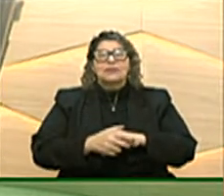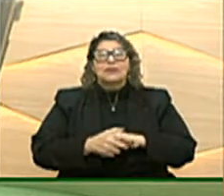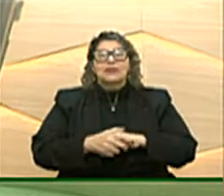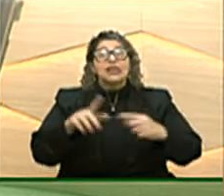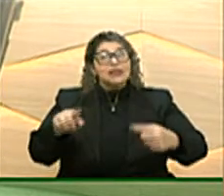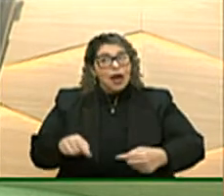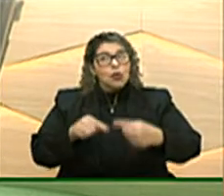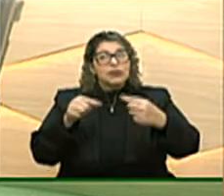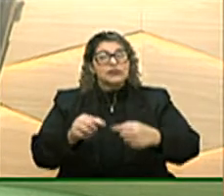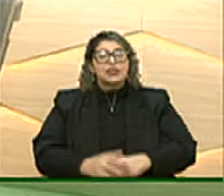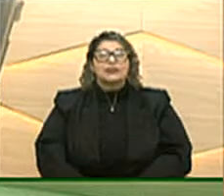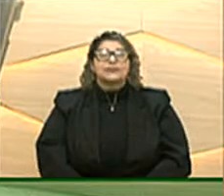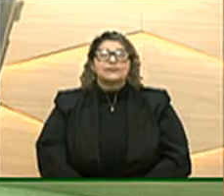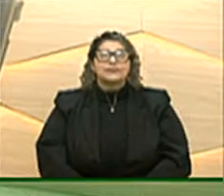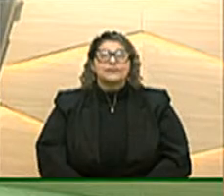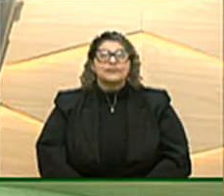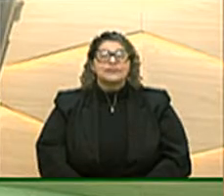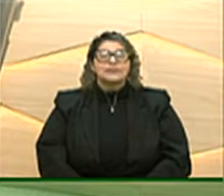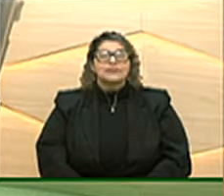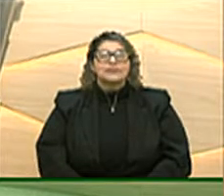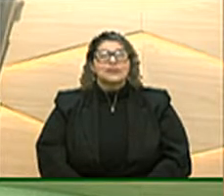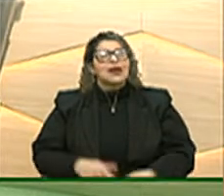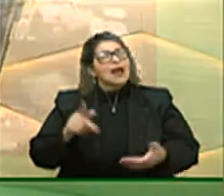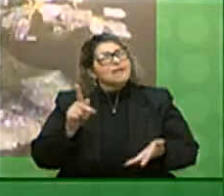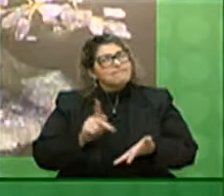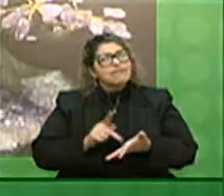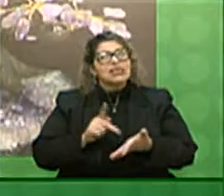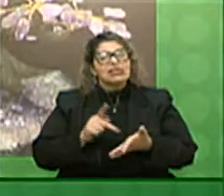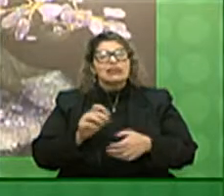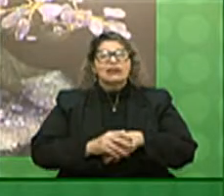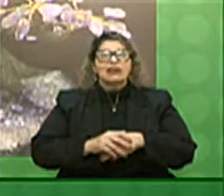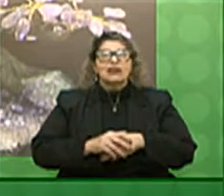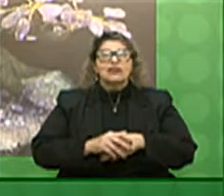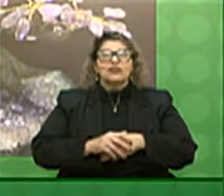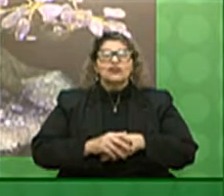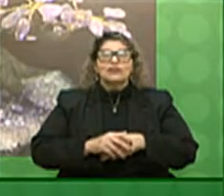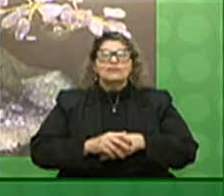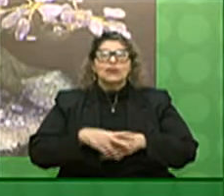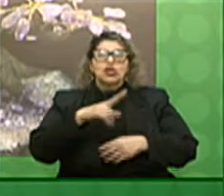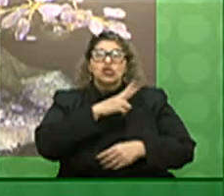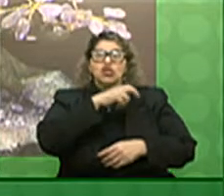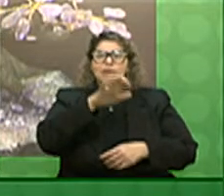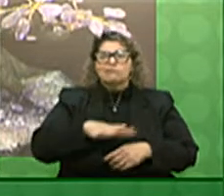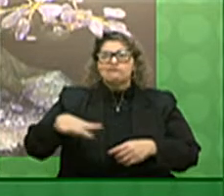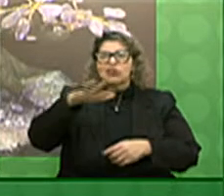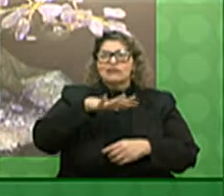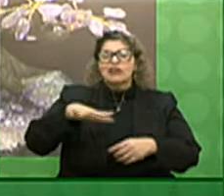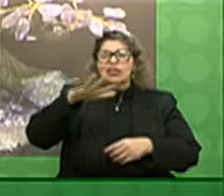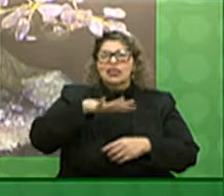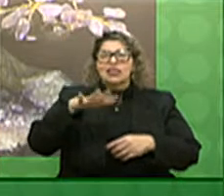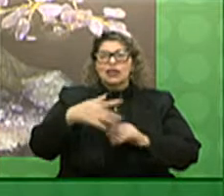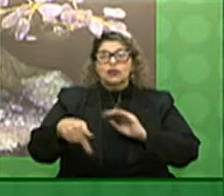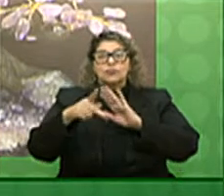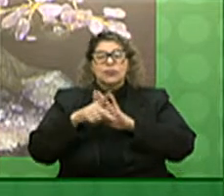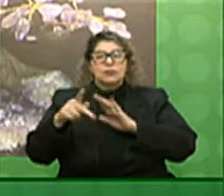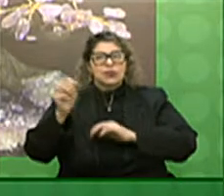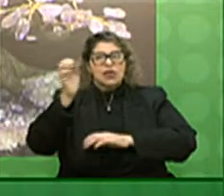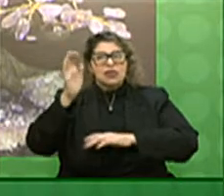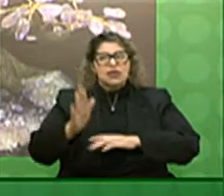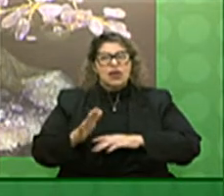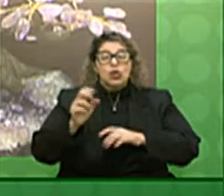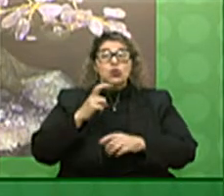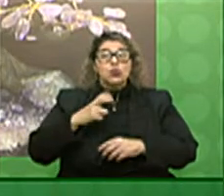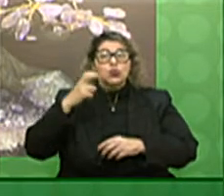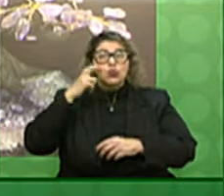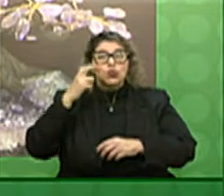É verdade André Machado eu quero em teu nome como superintendente de comunicação social e cultura aqui da Assembleia Legislativa